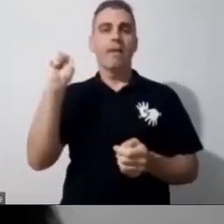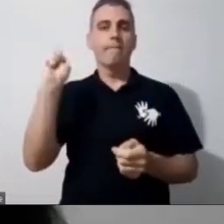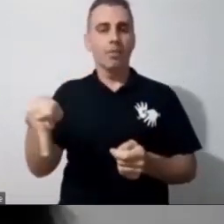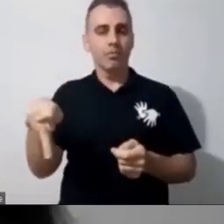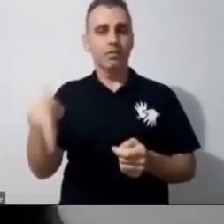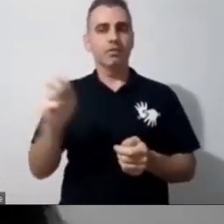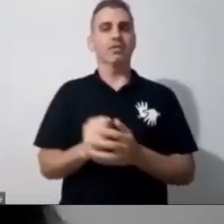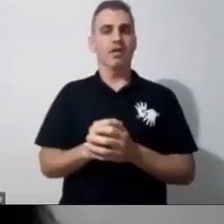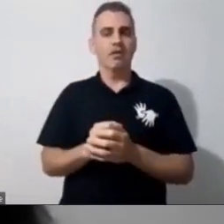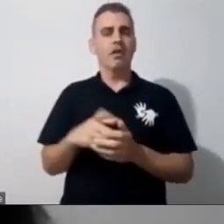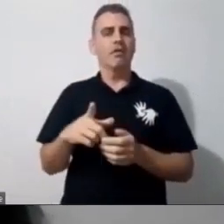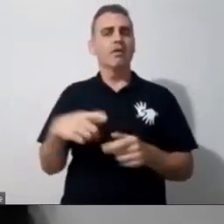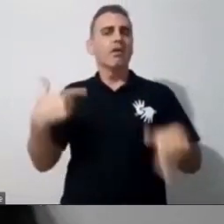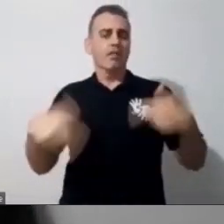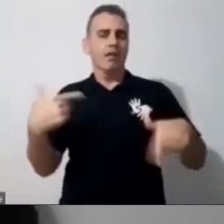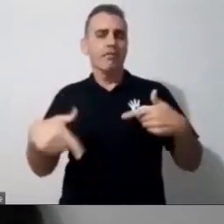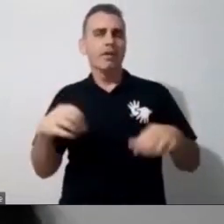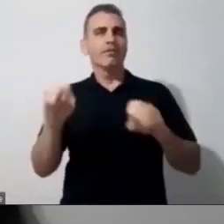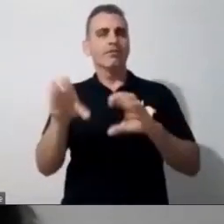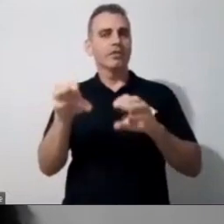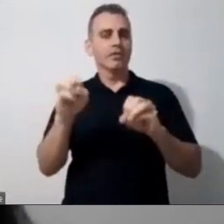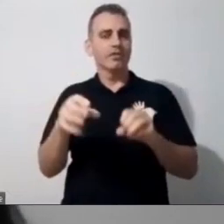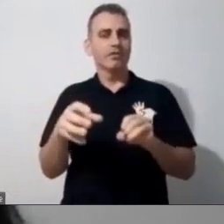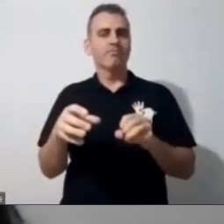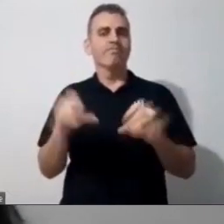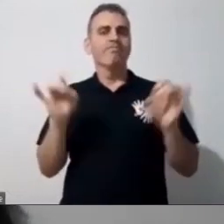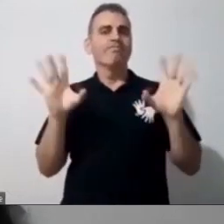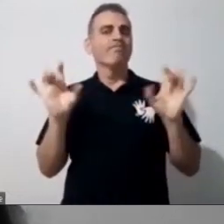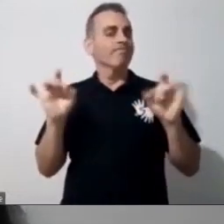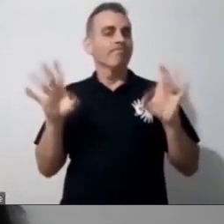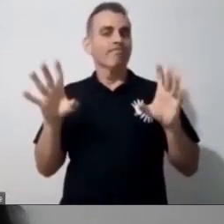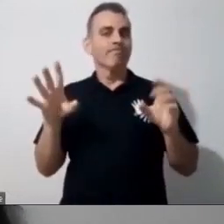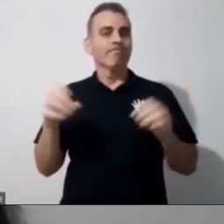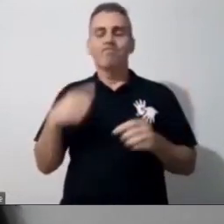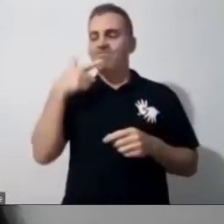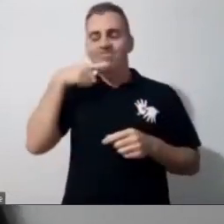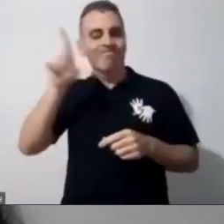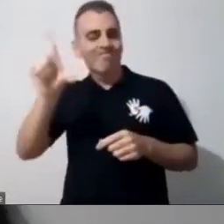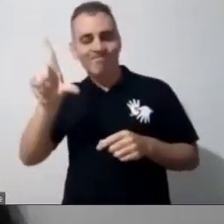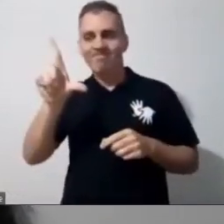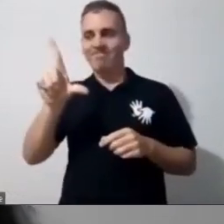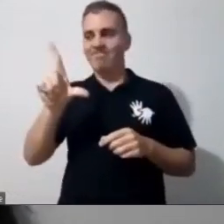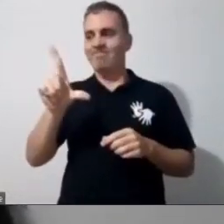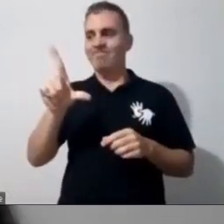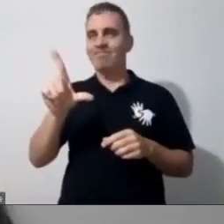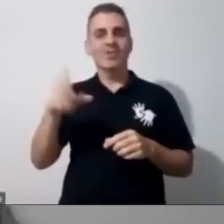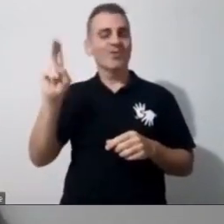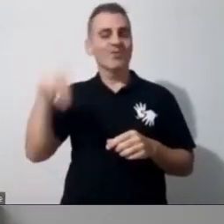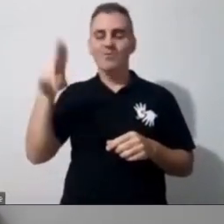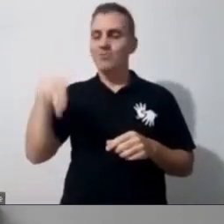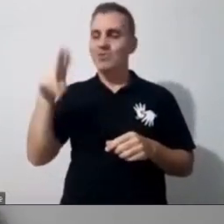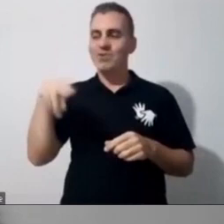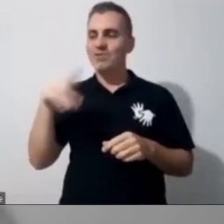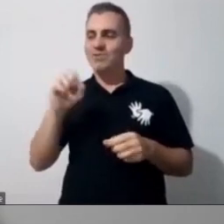educação especial, a gente não consegue parar, né, meninas? Porque a educação especial, ela é uma